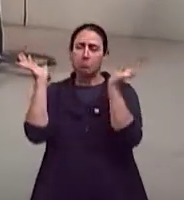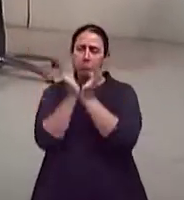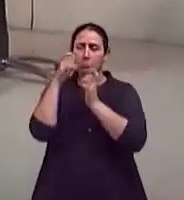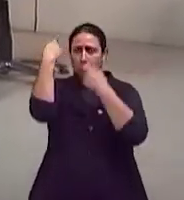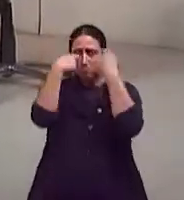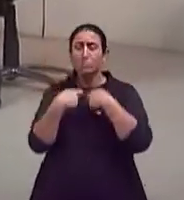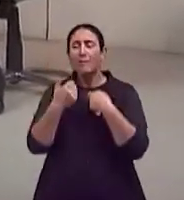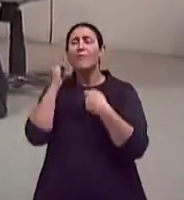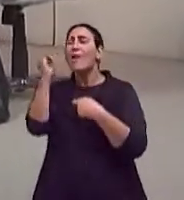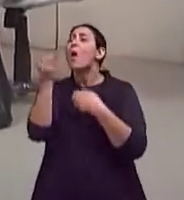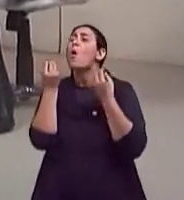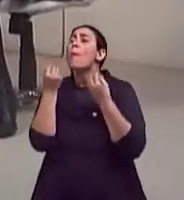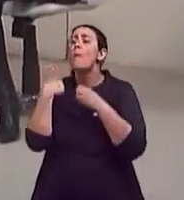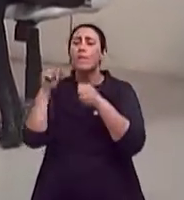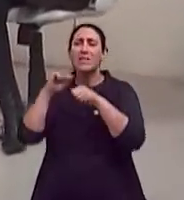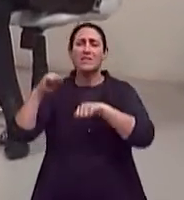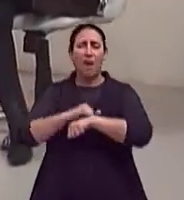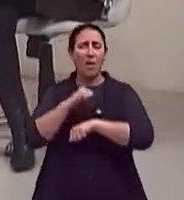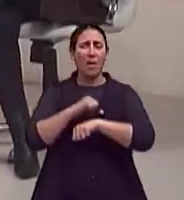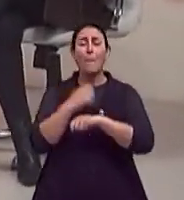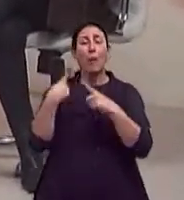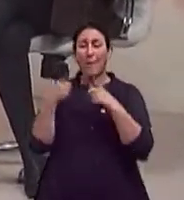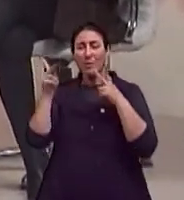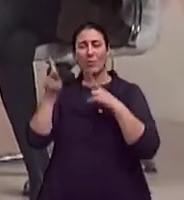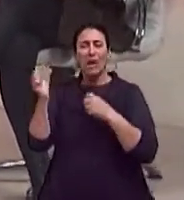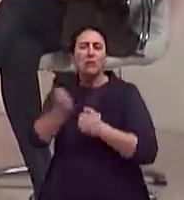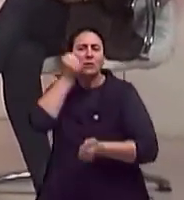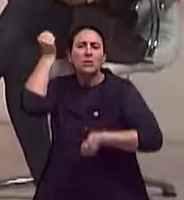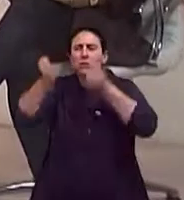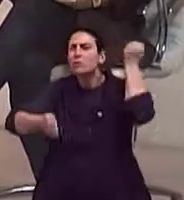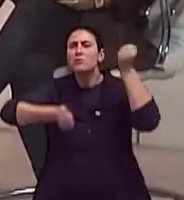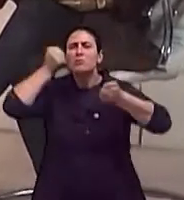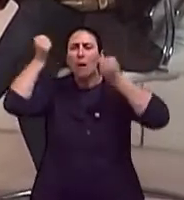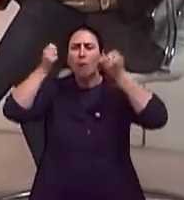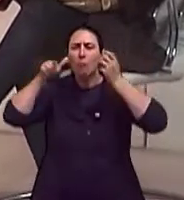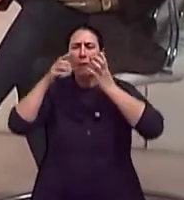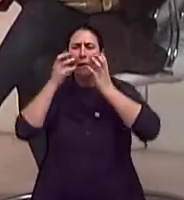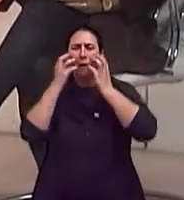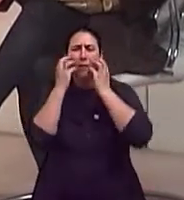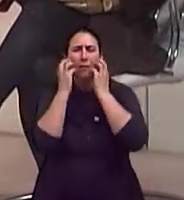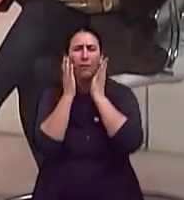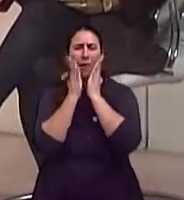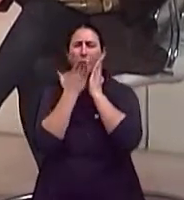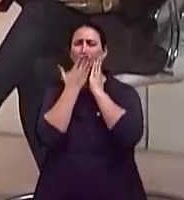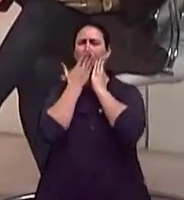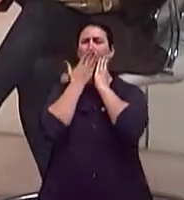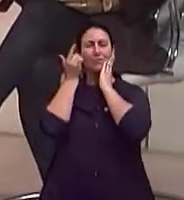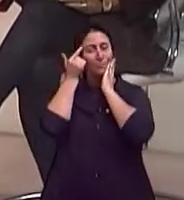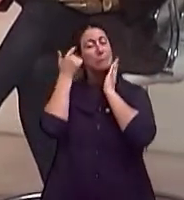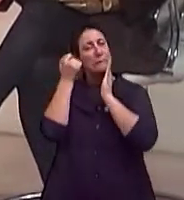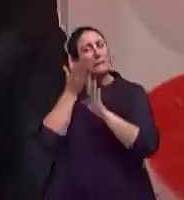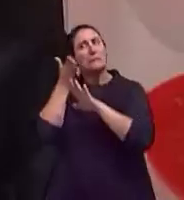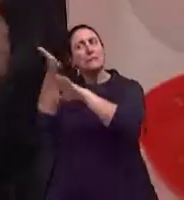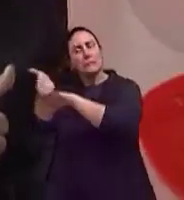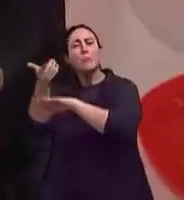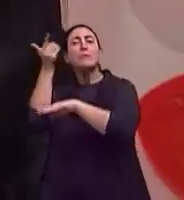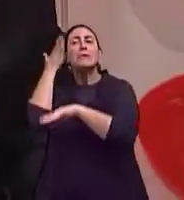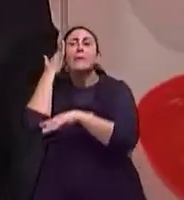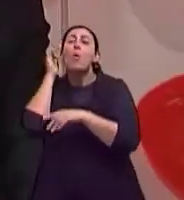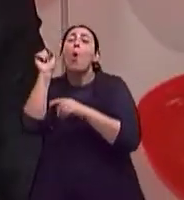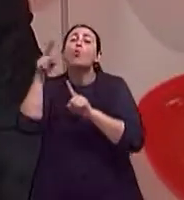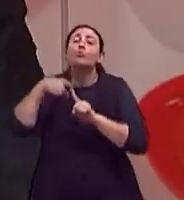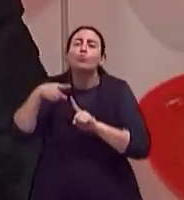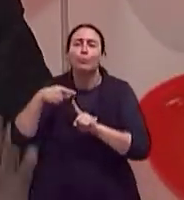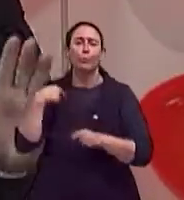para não agredir a pele. Porque tu renova, só que tu tem que respeitar o ciclo de renovação da pele. Filtro